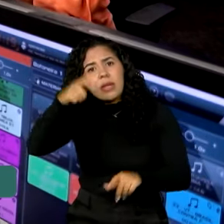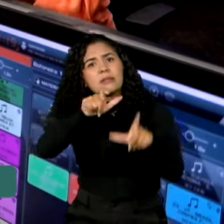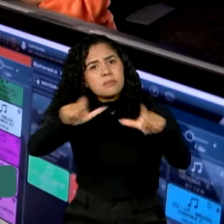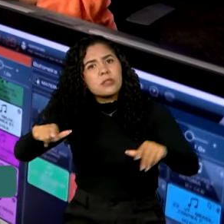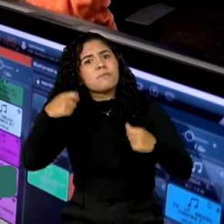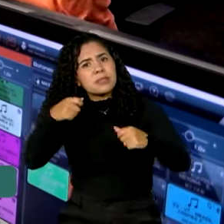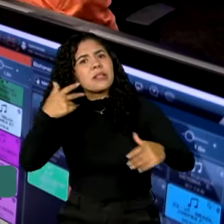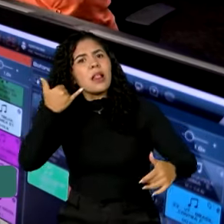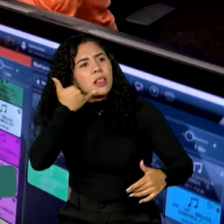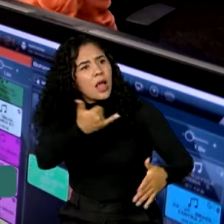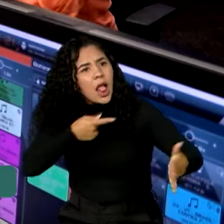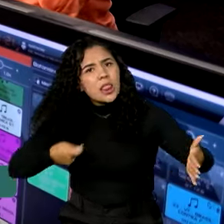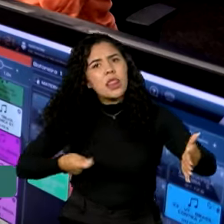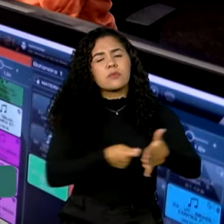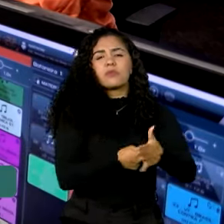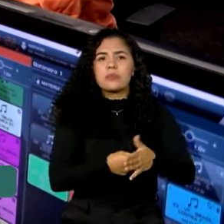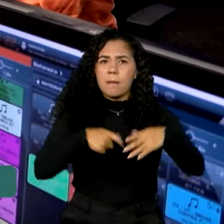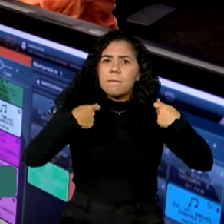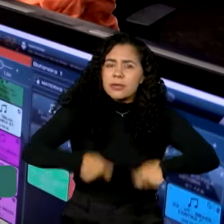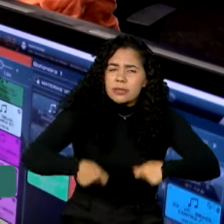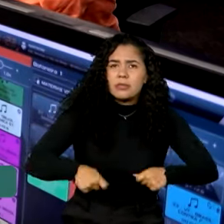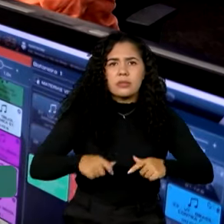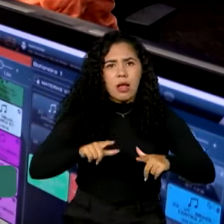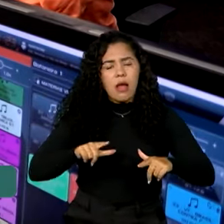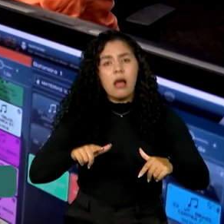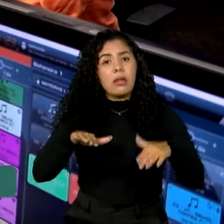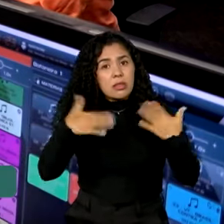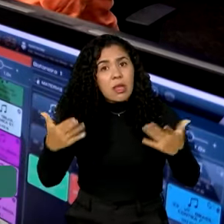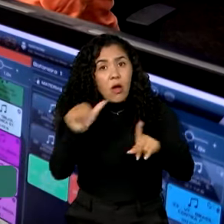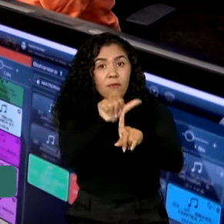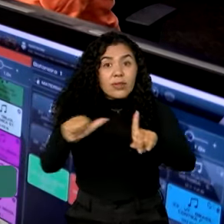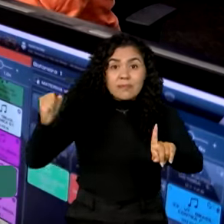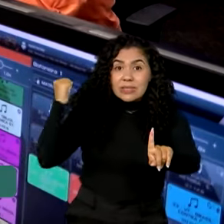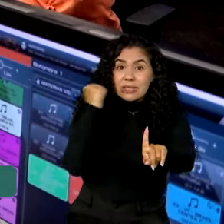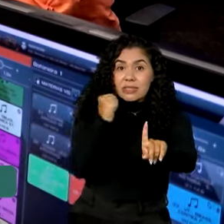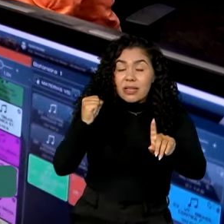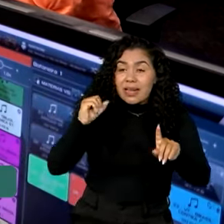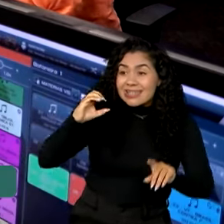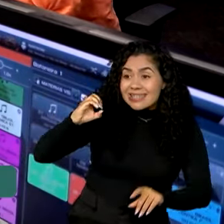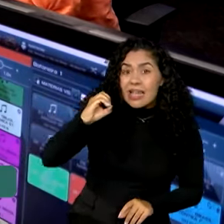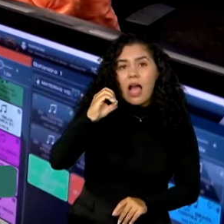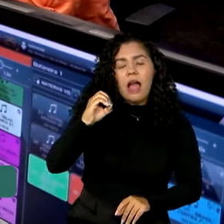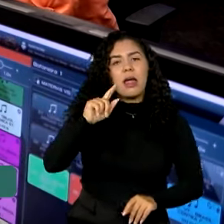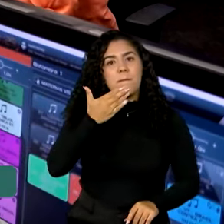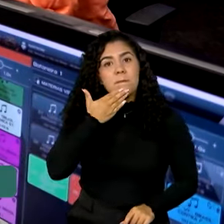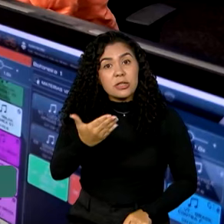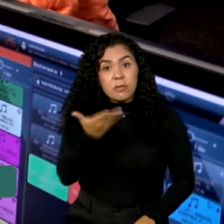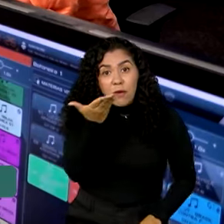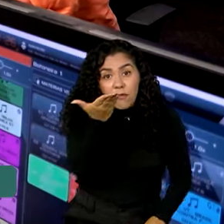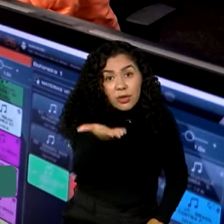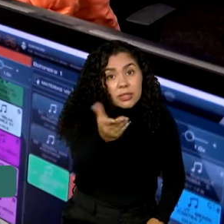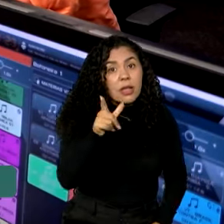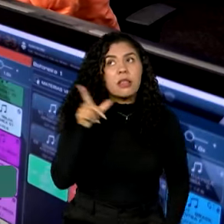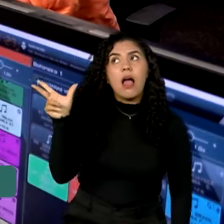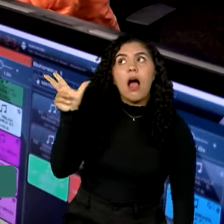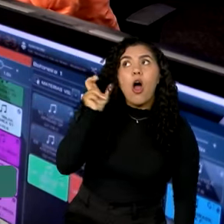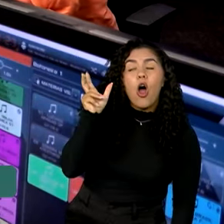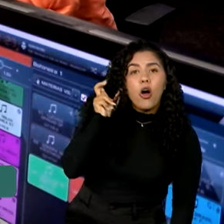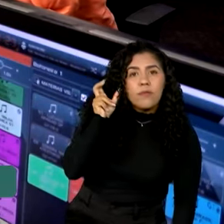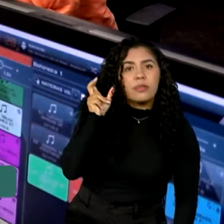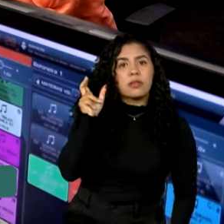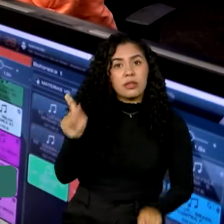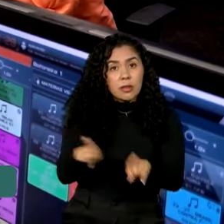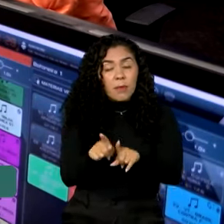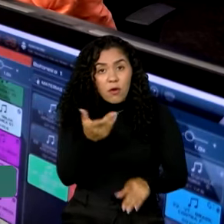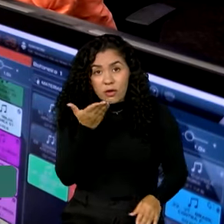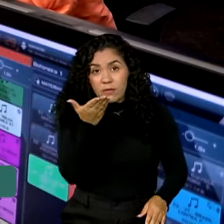que as pessoas façam alguma coisa. Então, o feminicídio zero é um pouco isso. Isso é para pedir para você que está me escutando, que